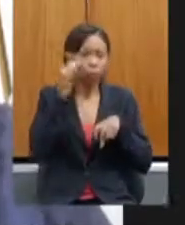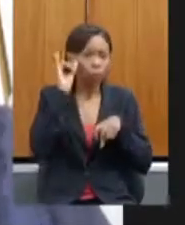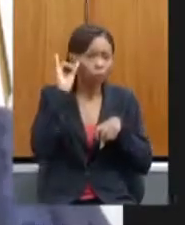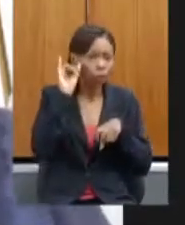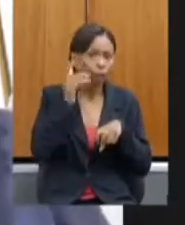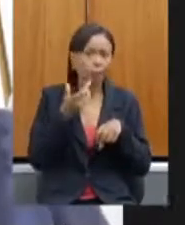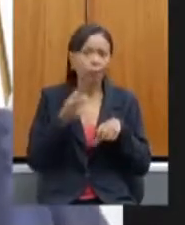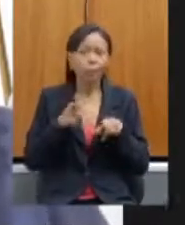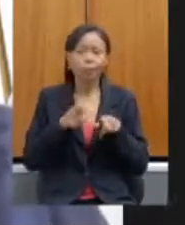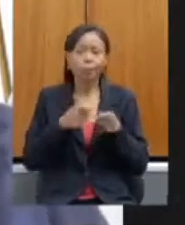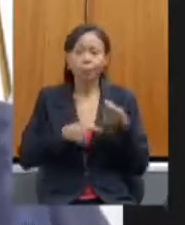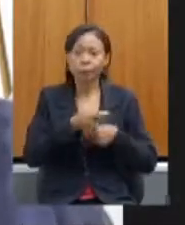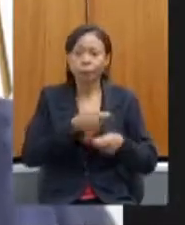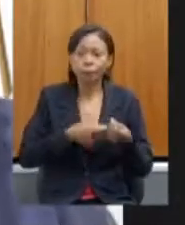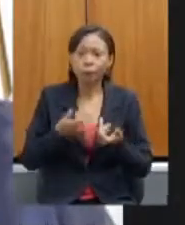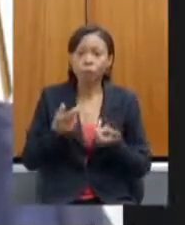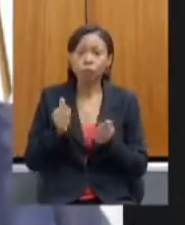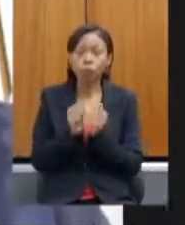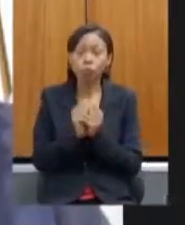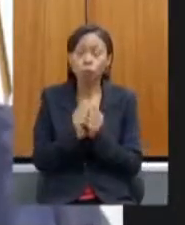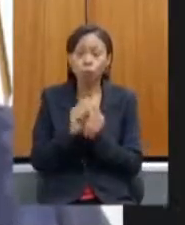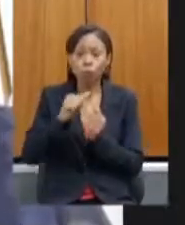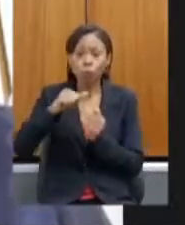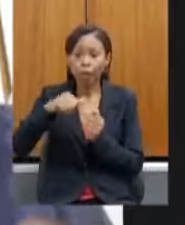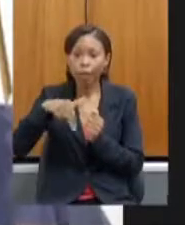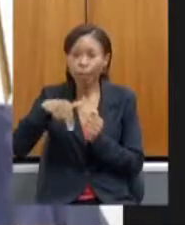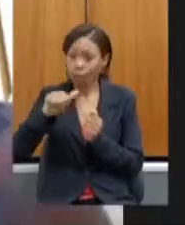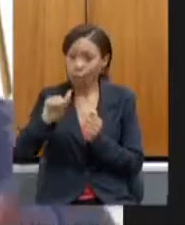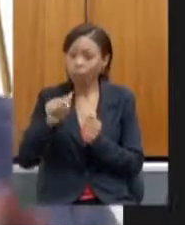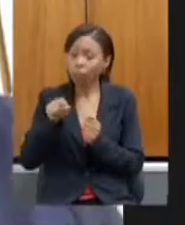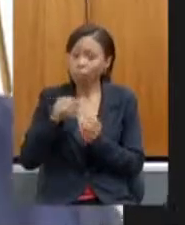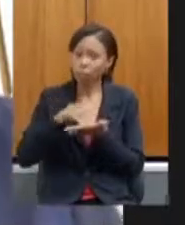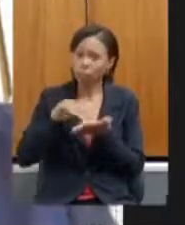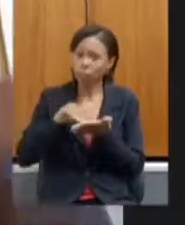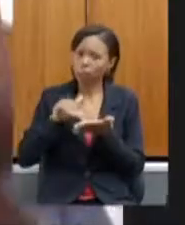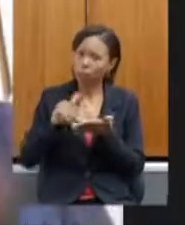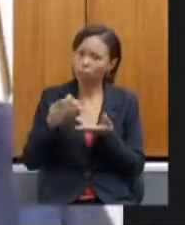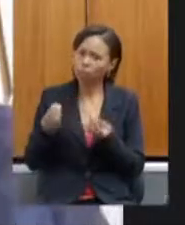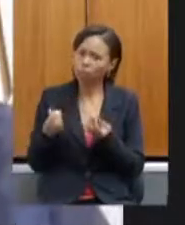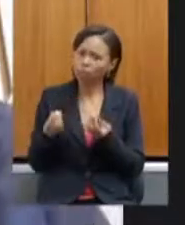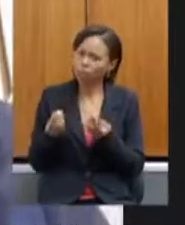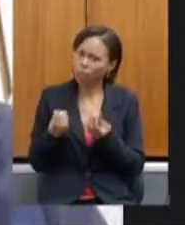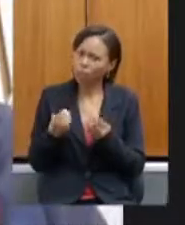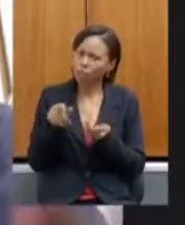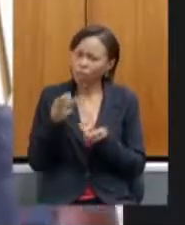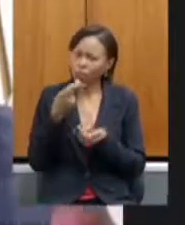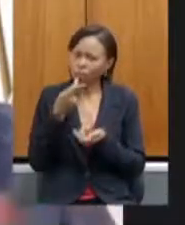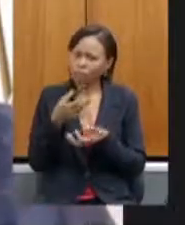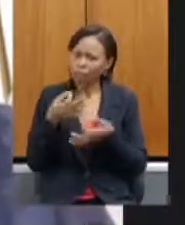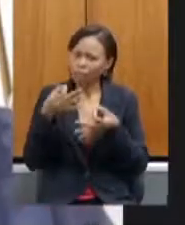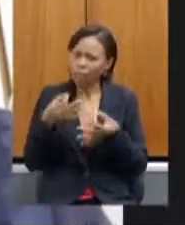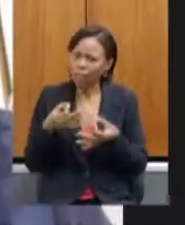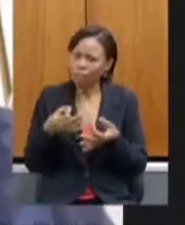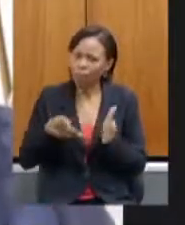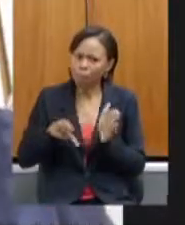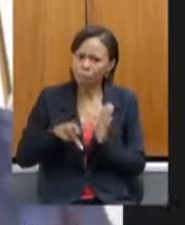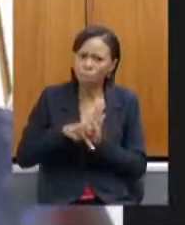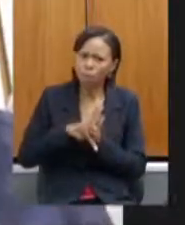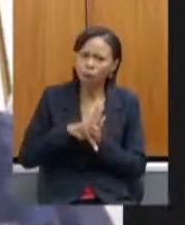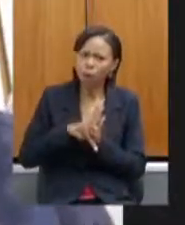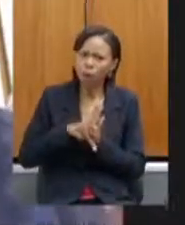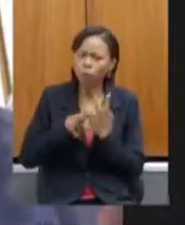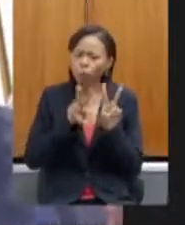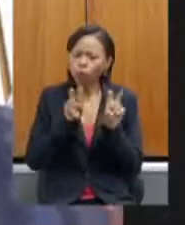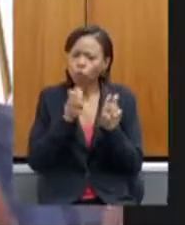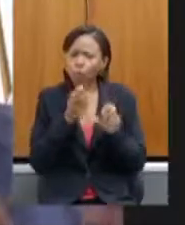que é uma mulher muito prática ela tocou na ferida quando ela falou nas questões ambientais para que a gente